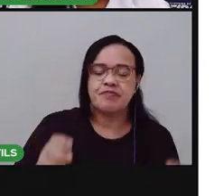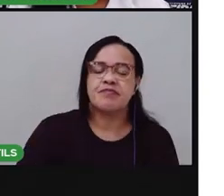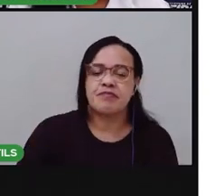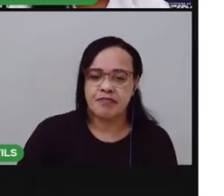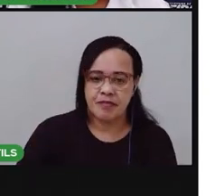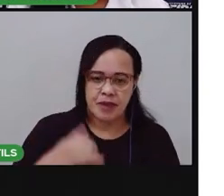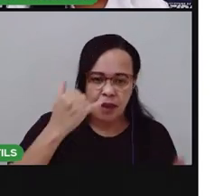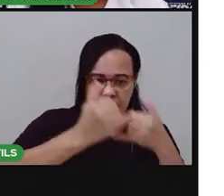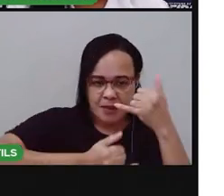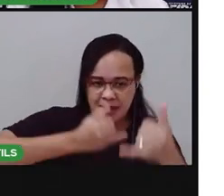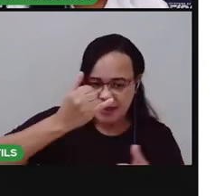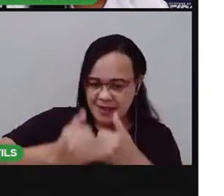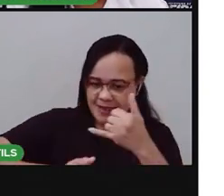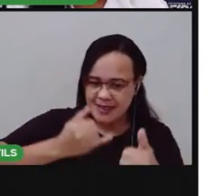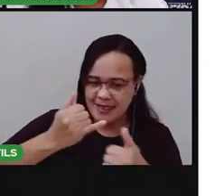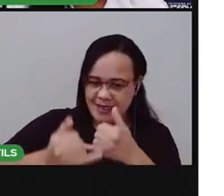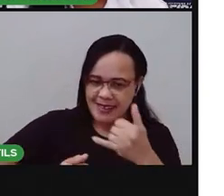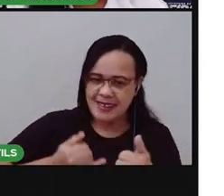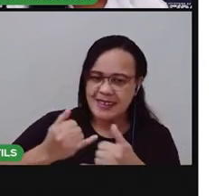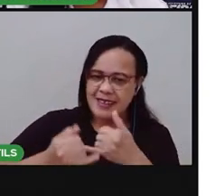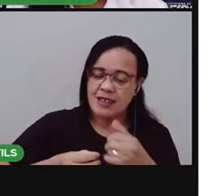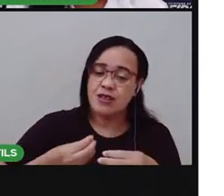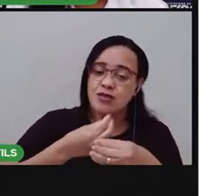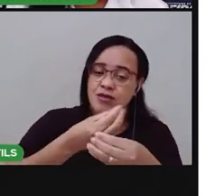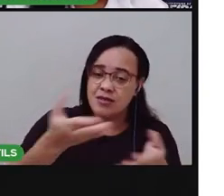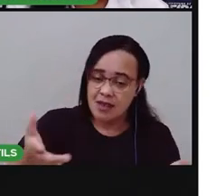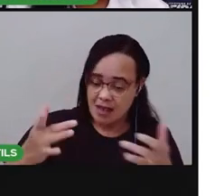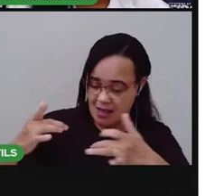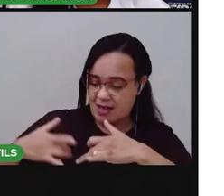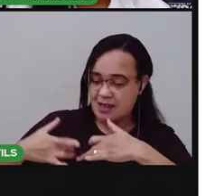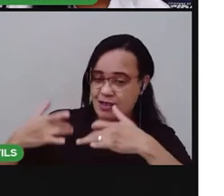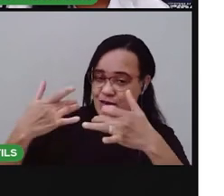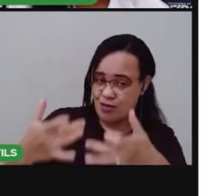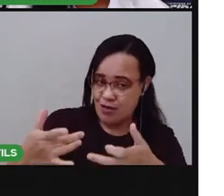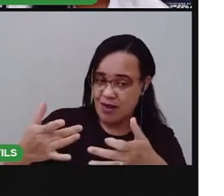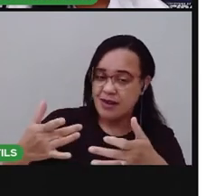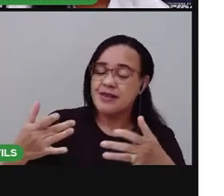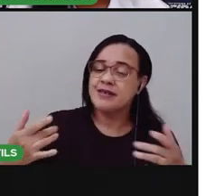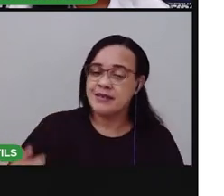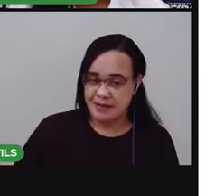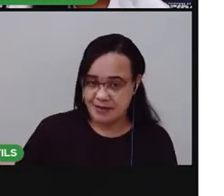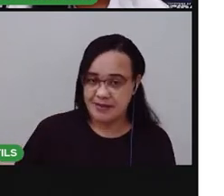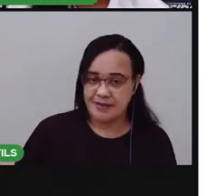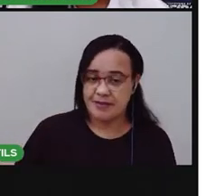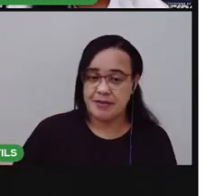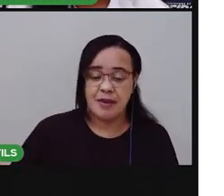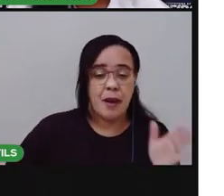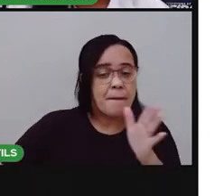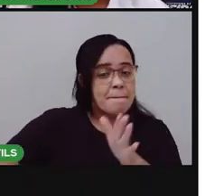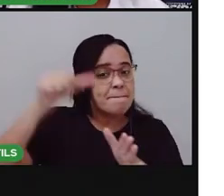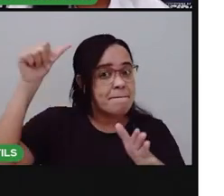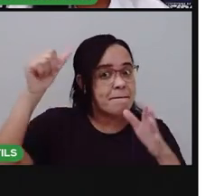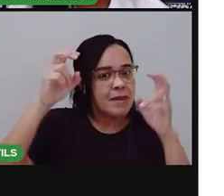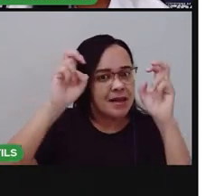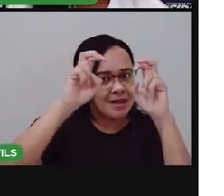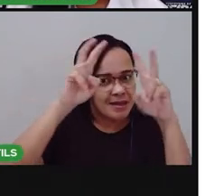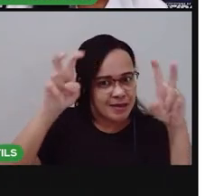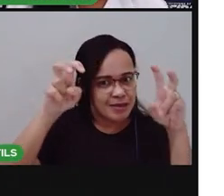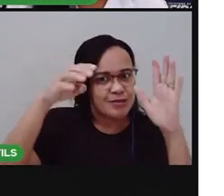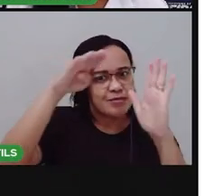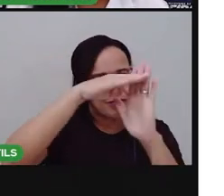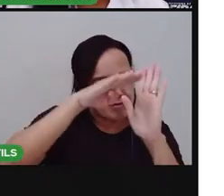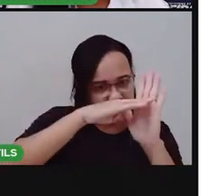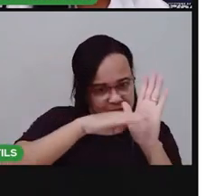Brinquedos para a doação. Então, essa é a parte inicial da lista, o título.